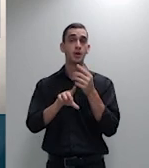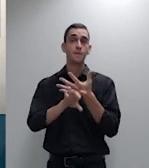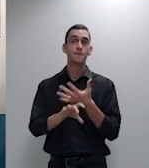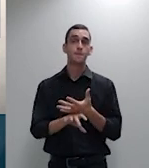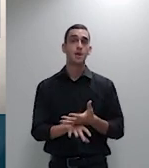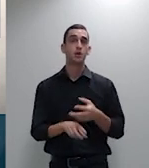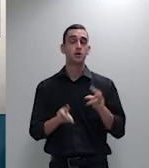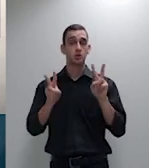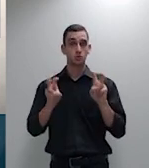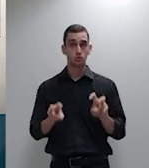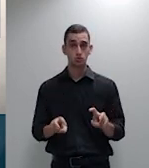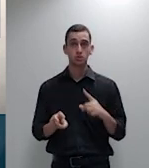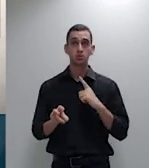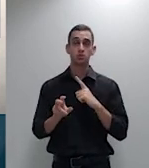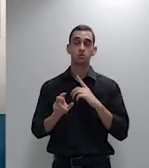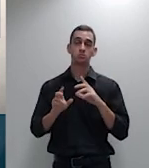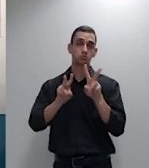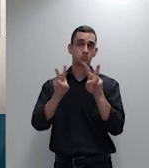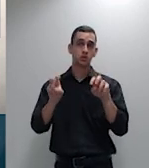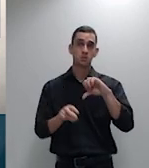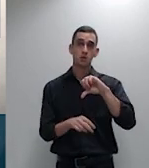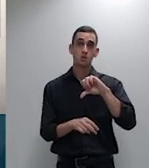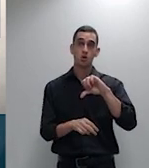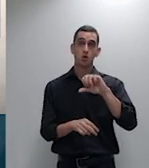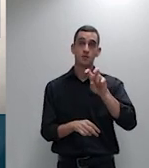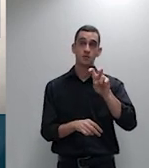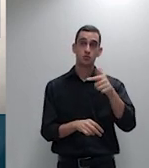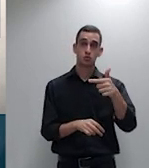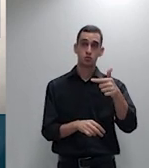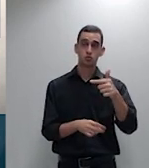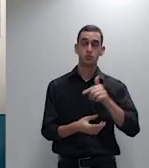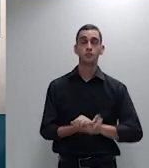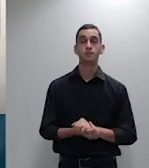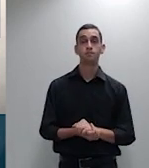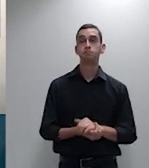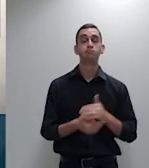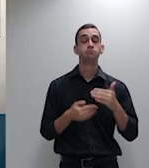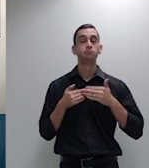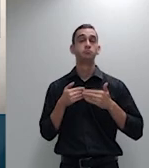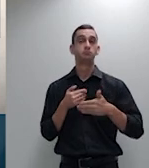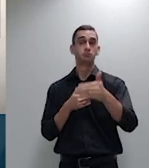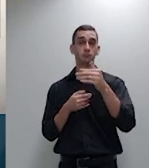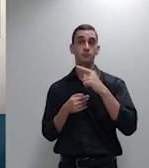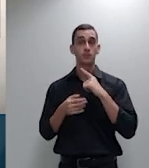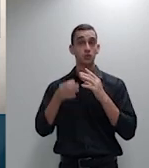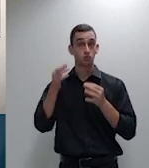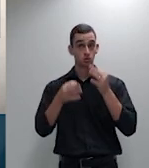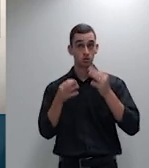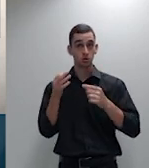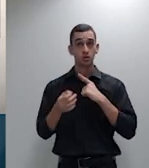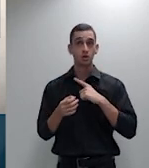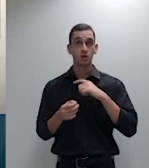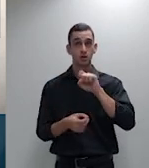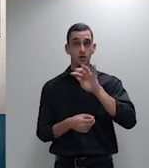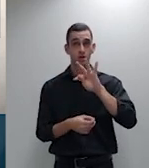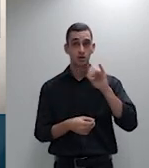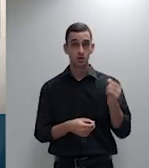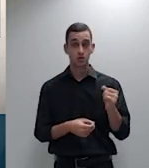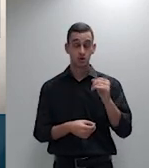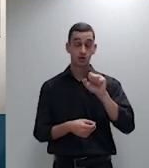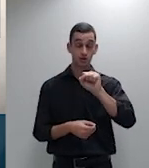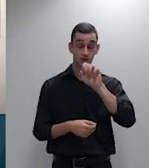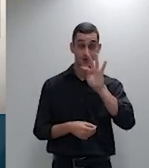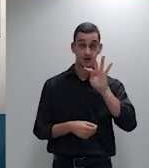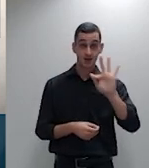952 o que está em julgamento no Supremo Tribunal Federal é a questão da